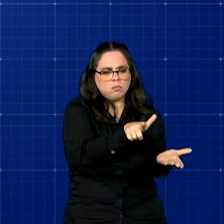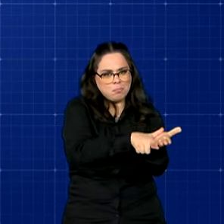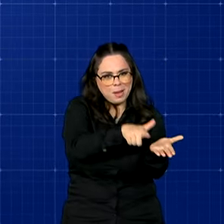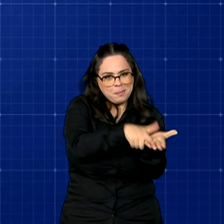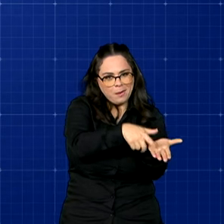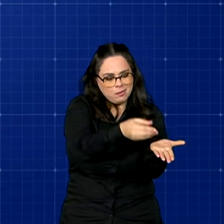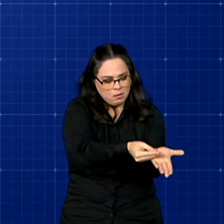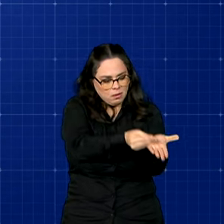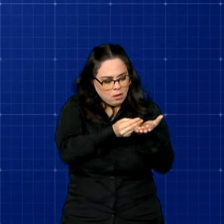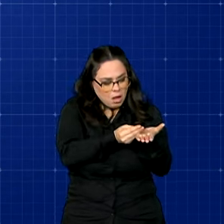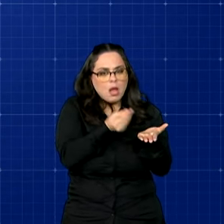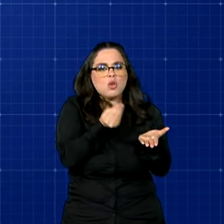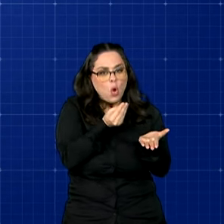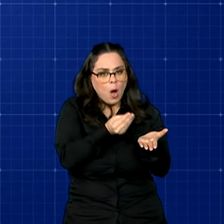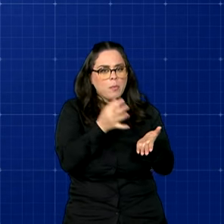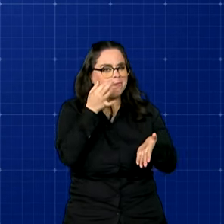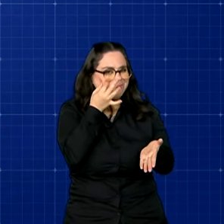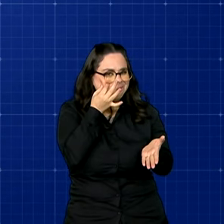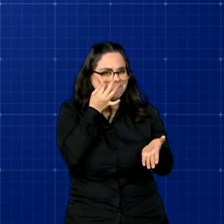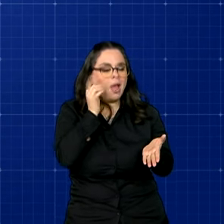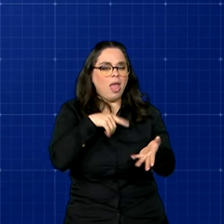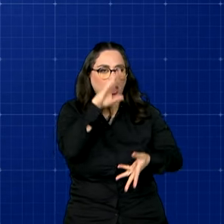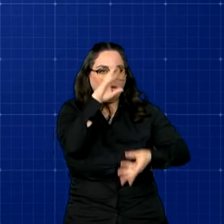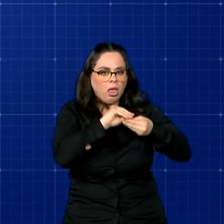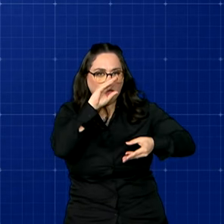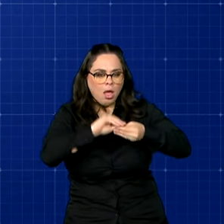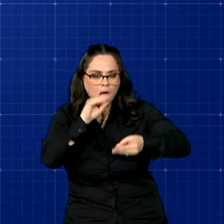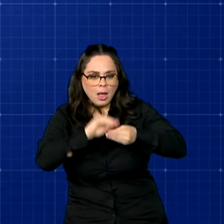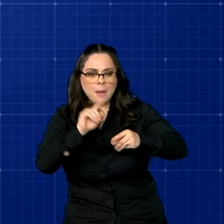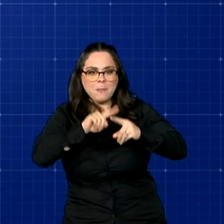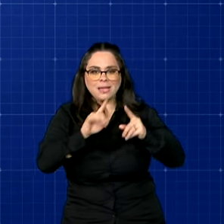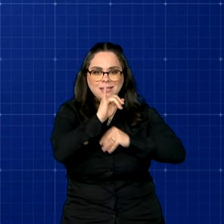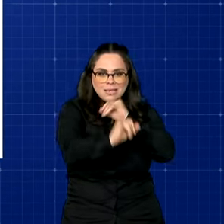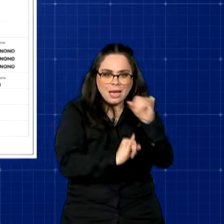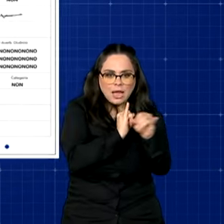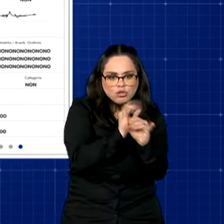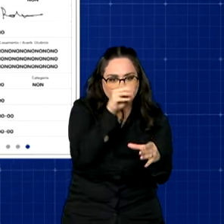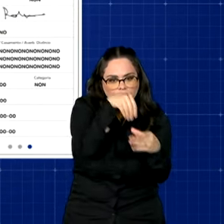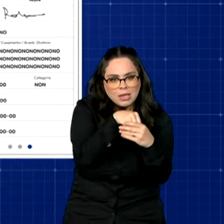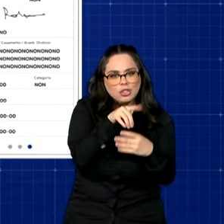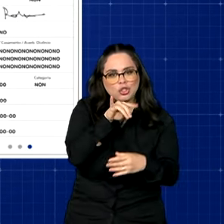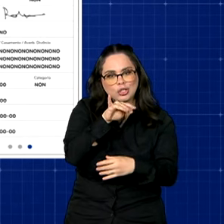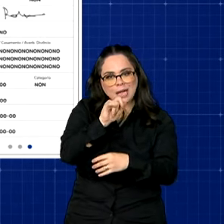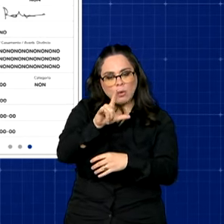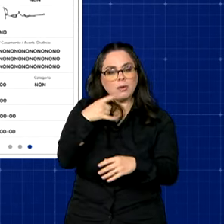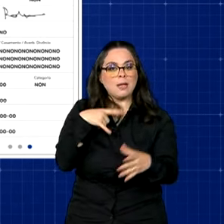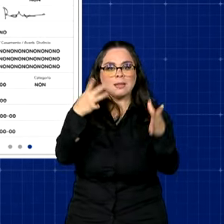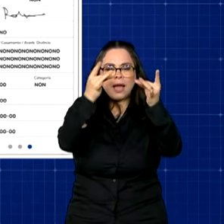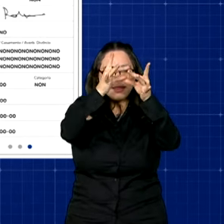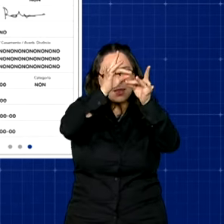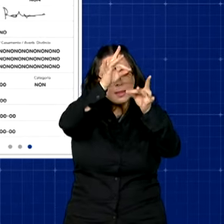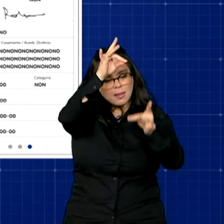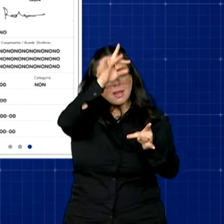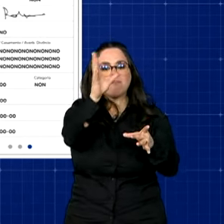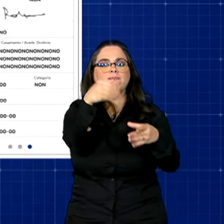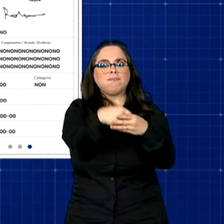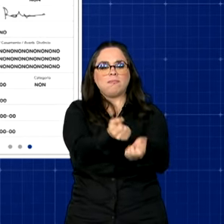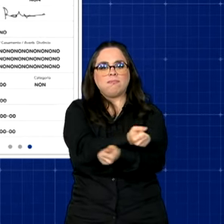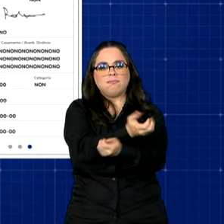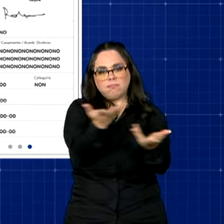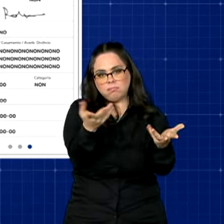SIM vem com as informações de forma resumida, mas na digital, todos os dados adicionais inseridos estarão